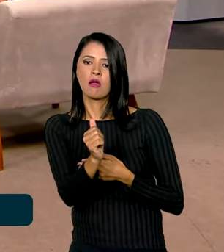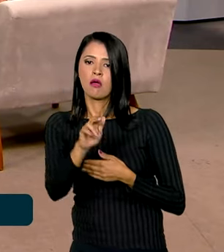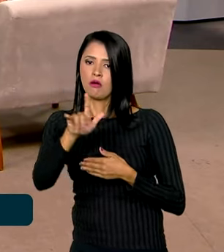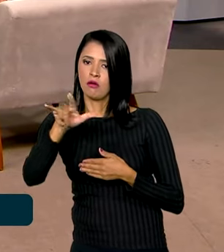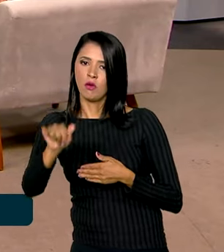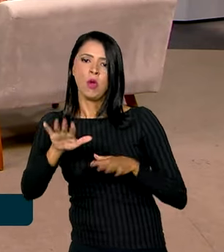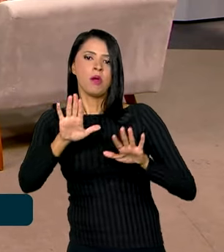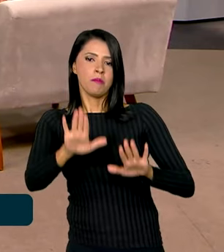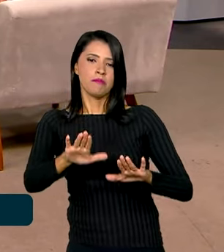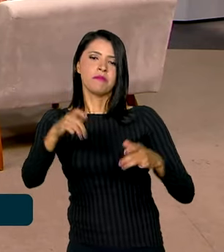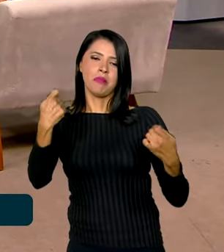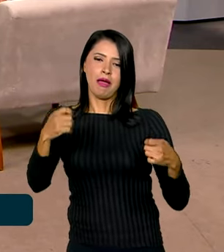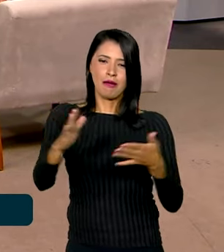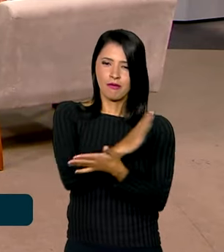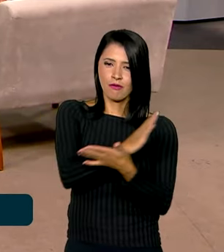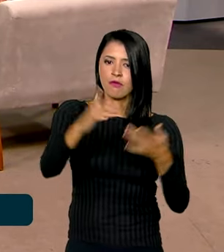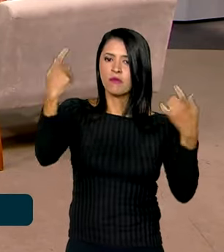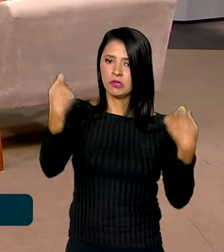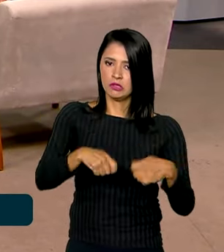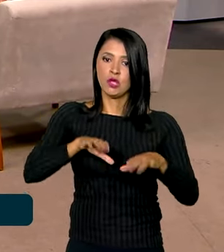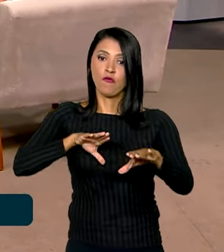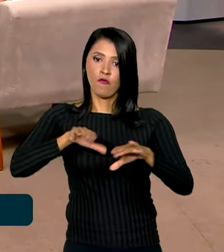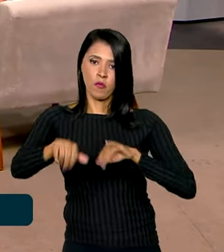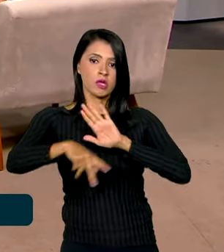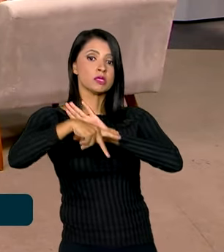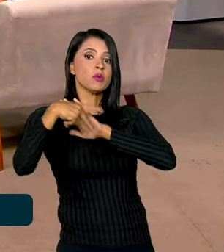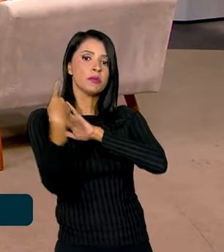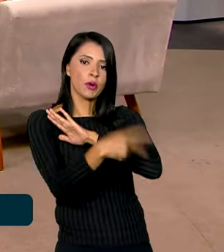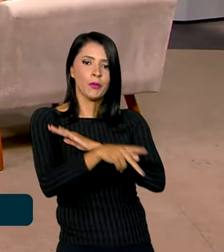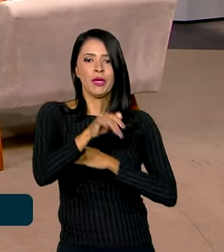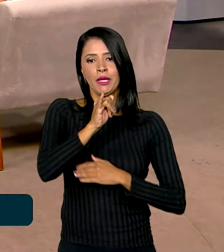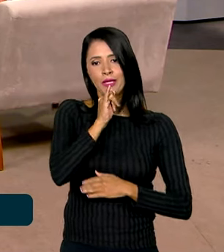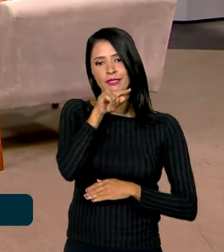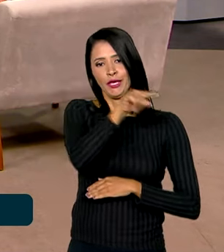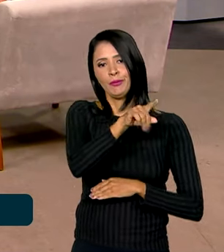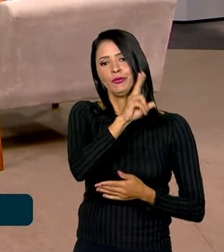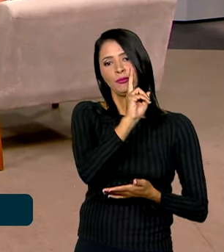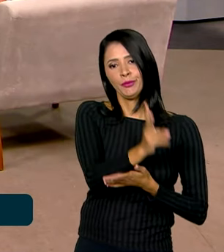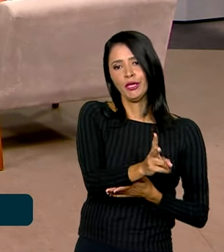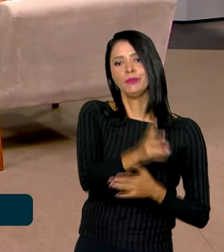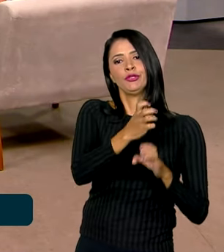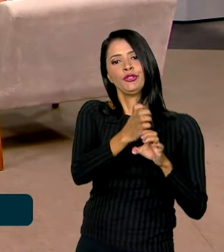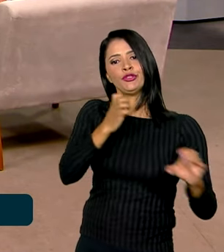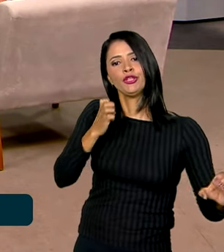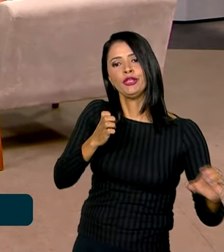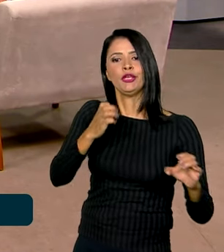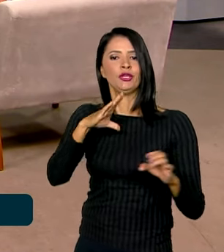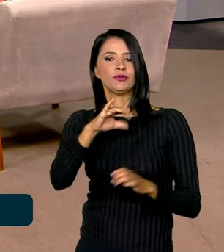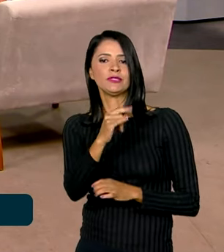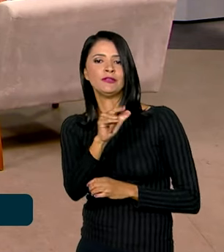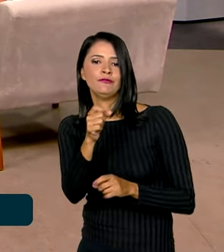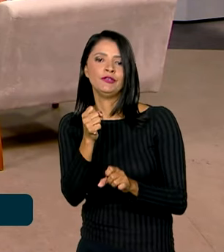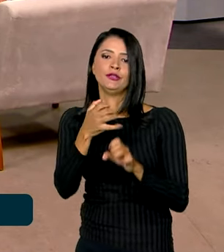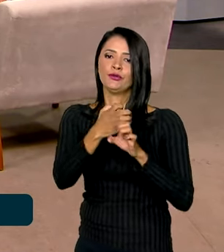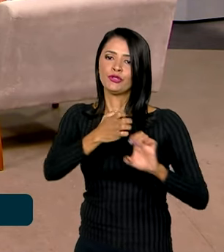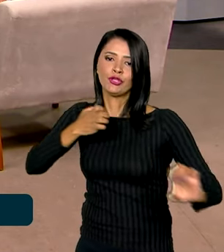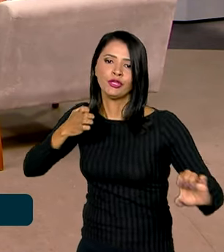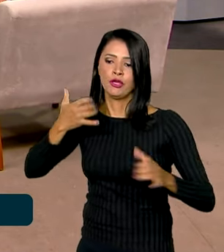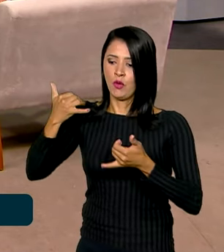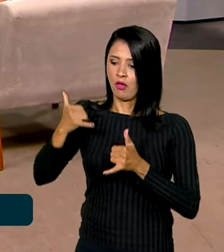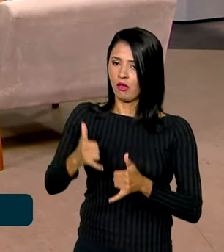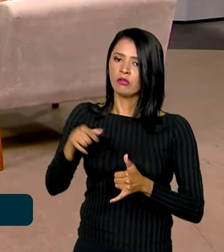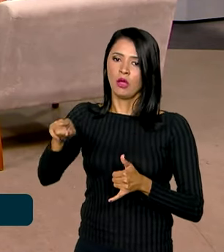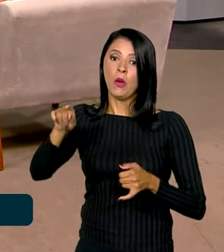exigem uma formação específica. Então, às vezes, o mesmo cargo que você vai ter para engenheiro civil, para engenheiro elétrico. Então, obviamente, a pessoa teria que